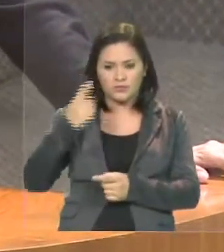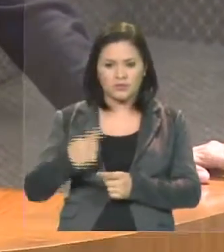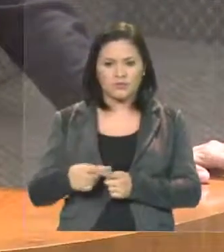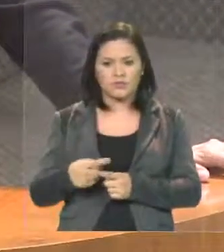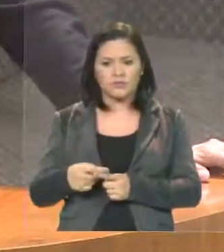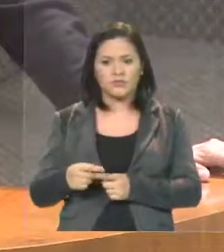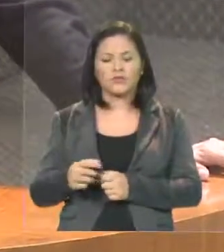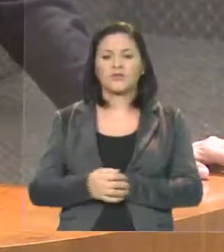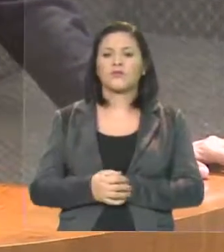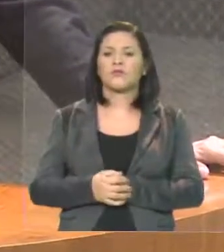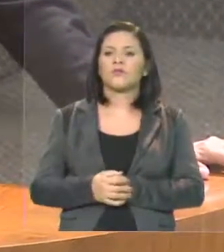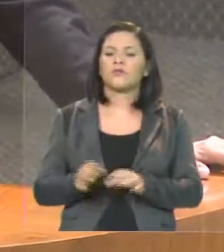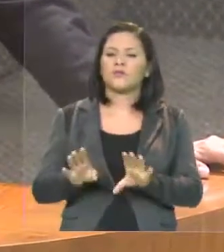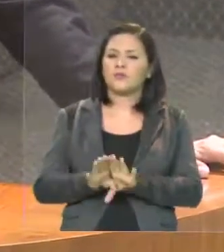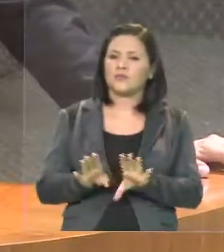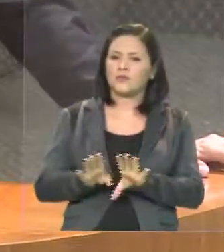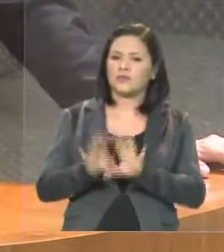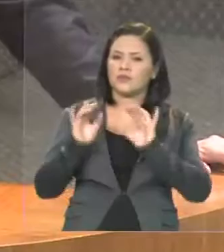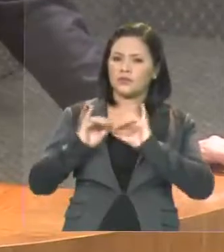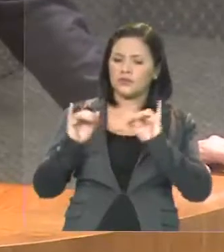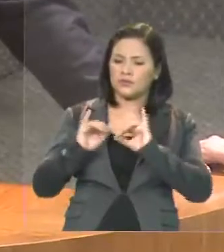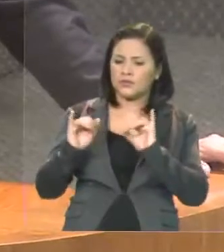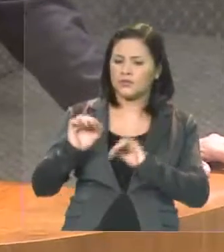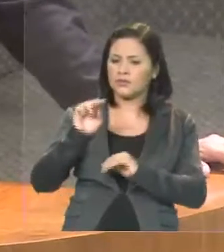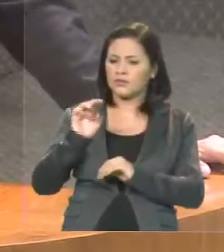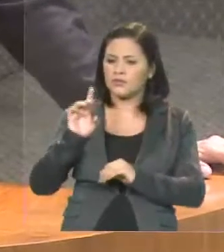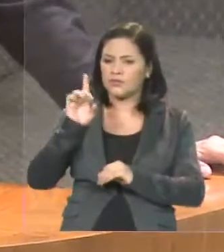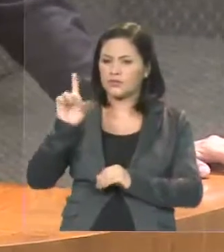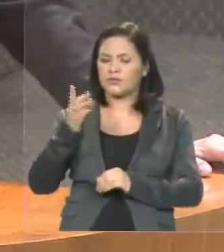em nome de Deus, você, Edvaldo Holanda,